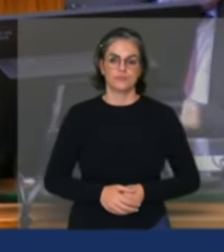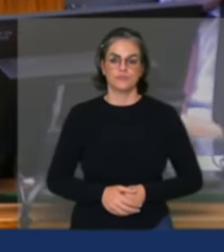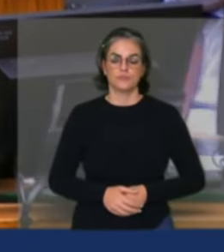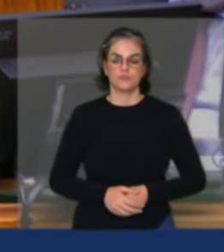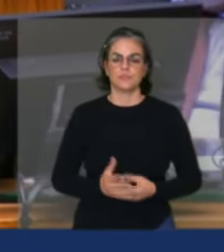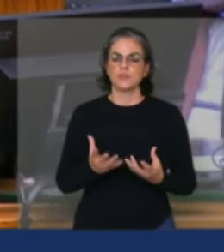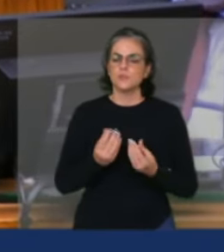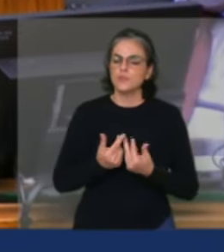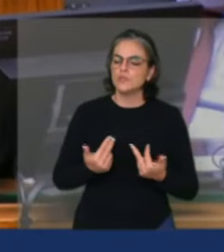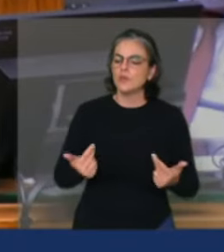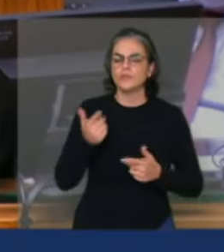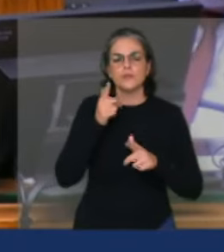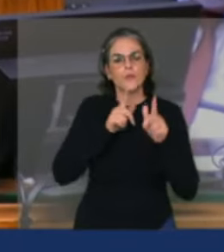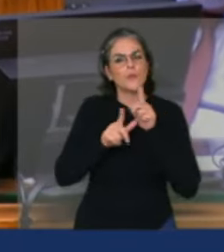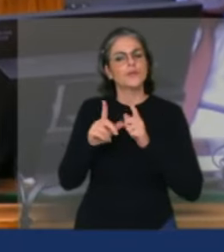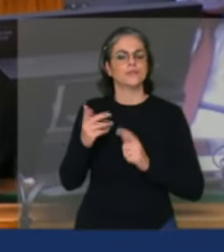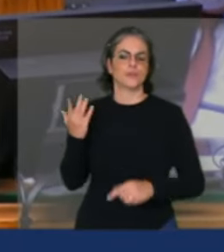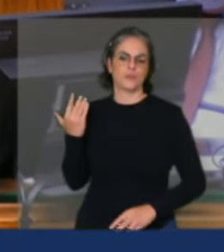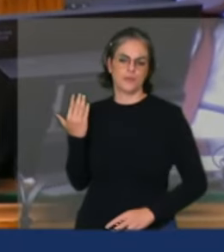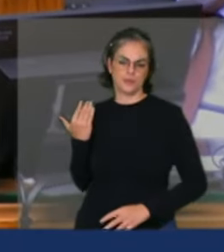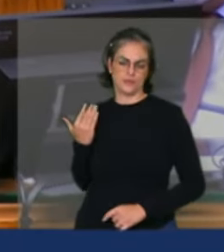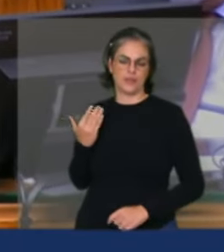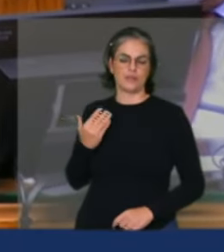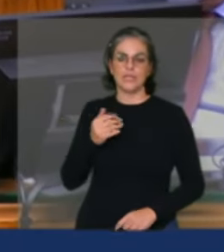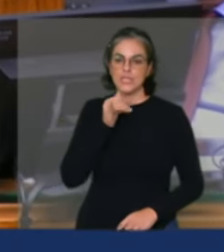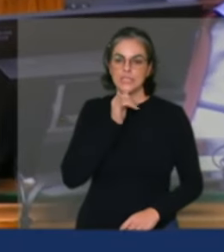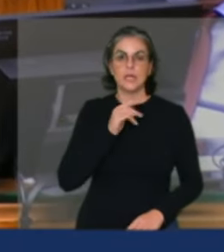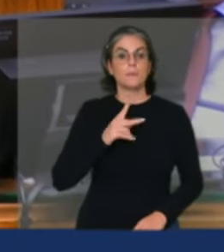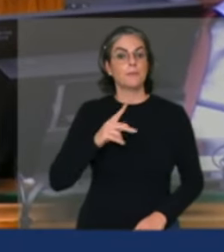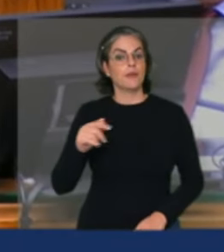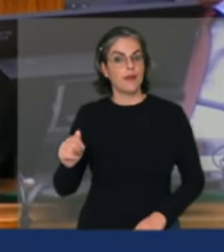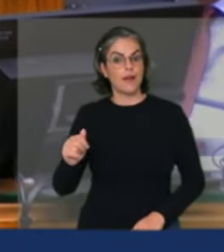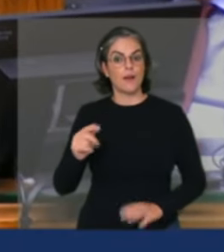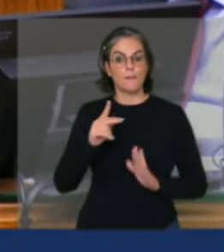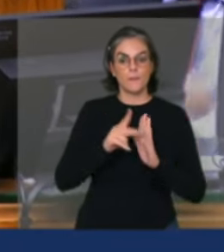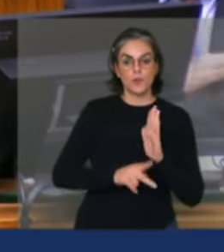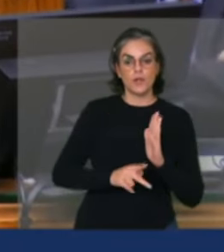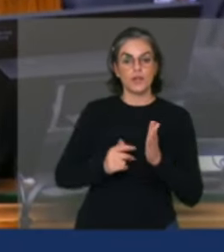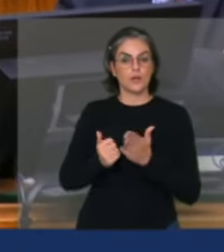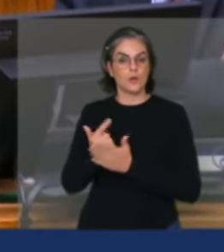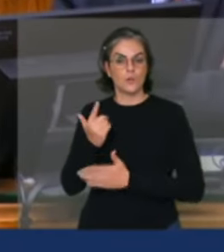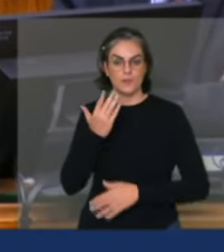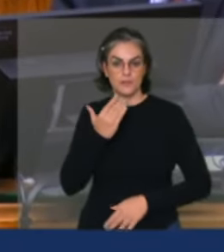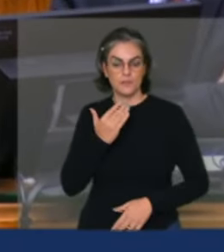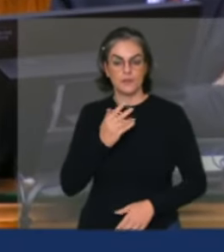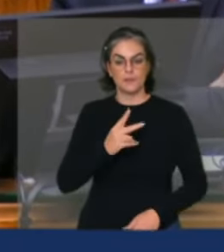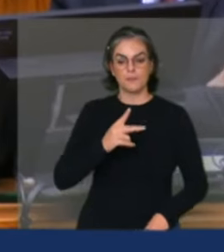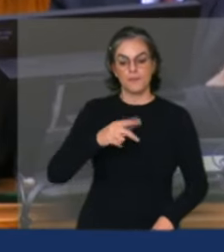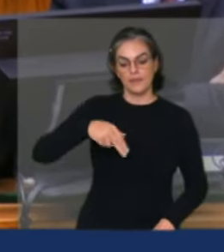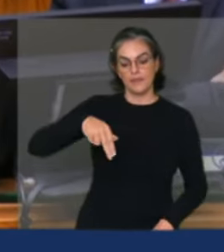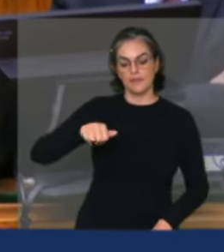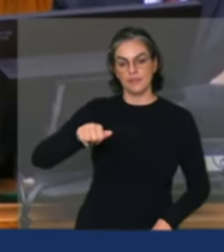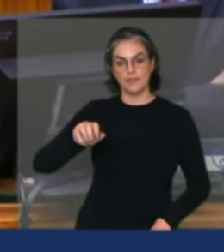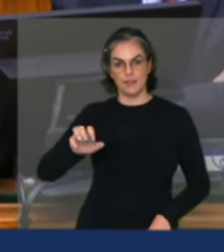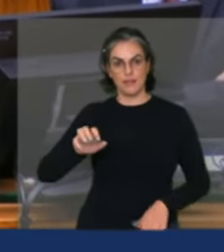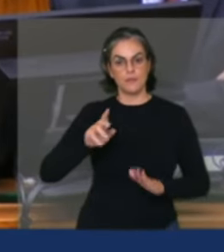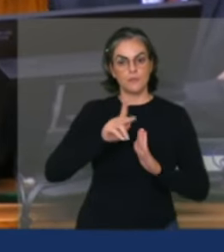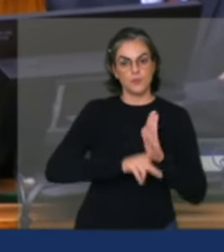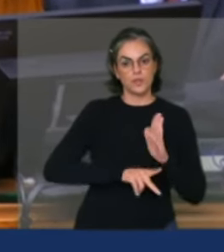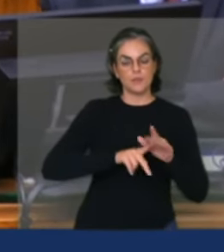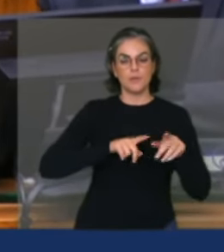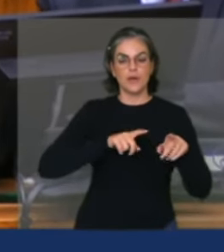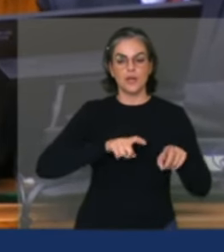coisa nós avançamos como o PA que é o programa de adquisição de alimento o PNAI que é o programa de agricultura era o